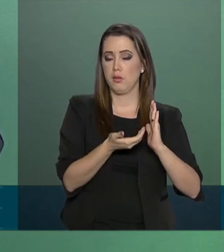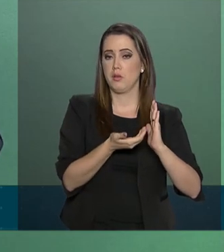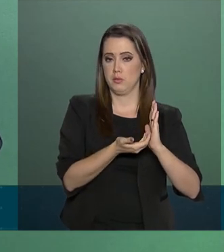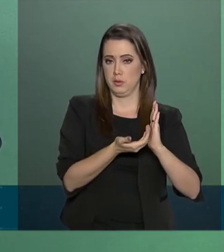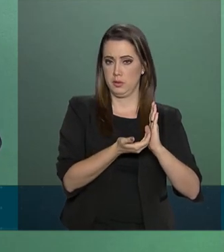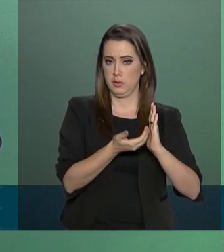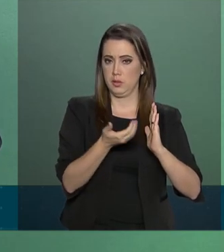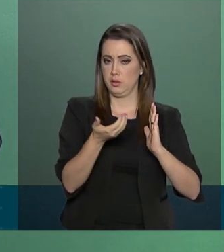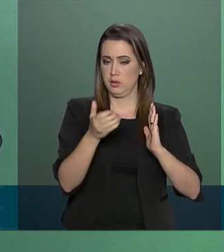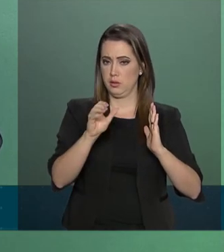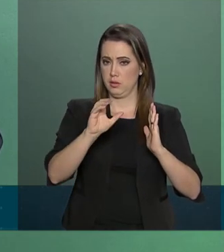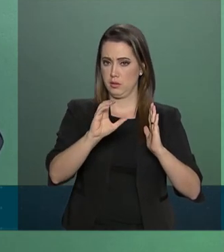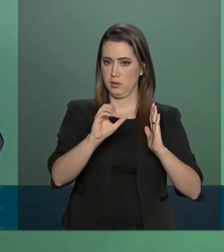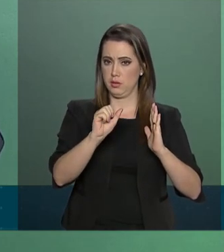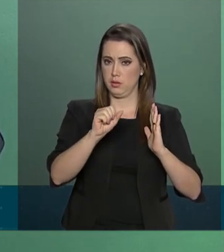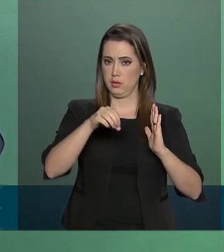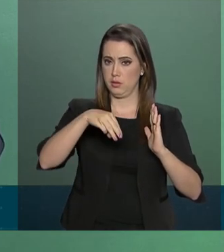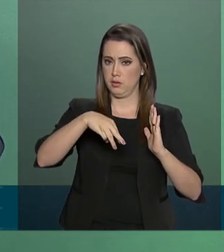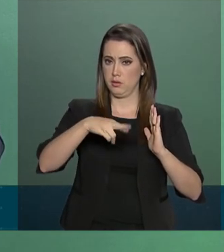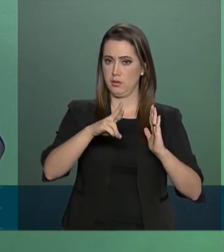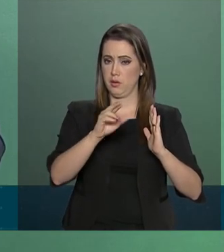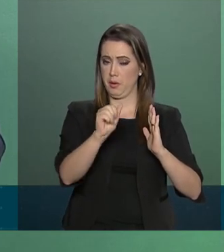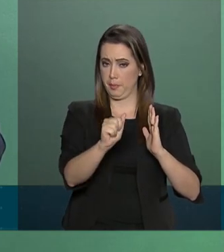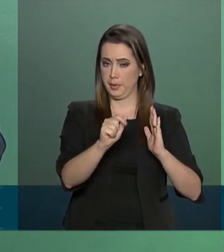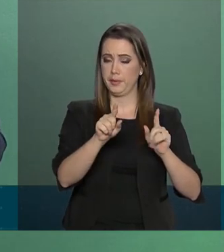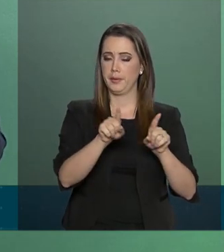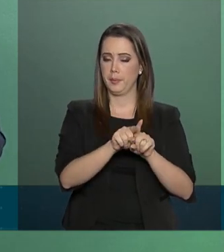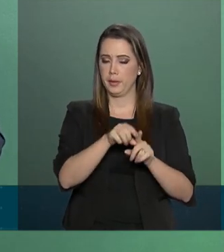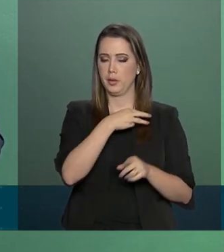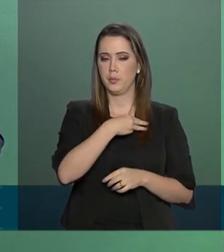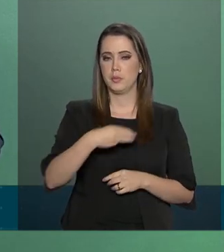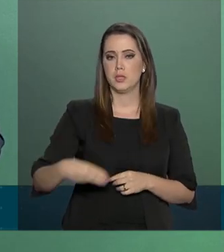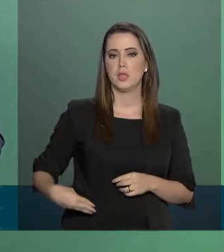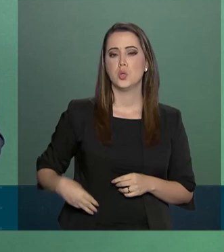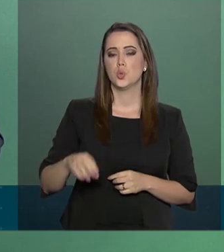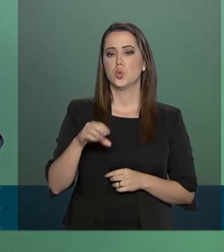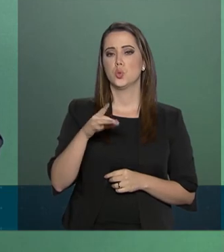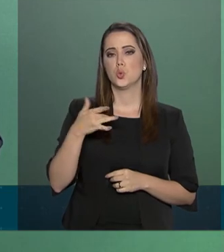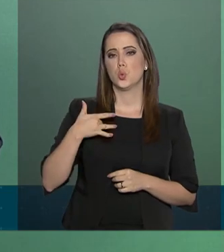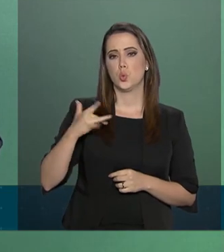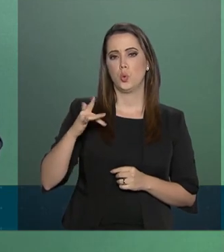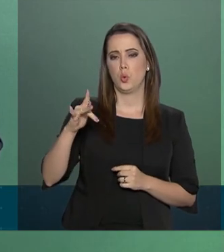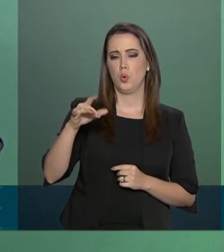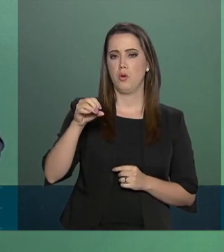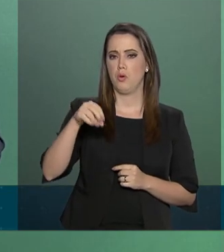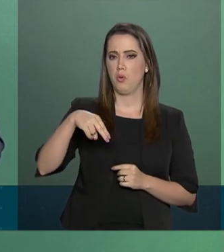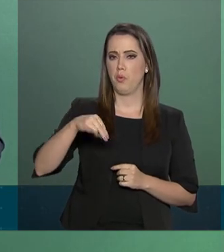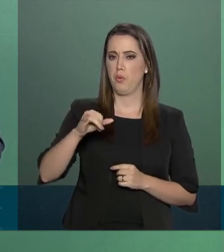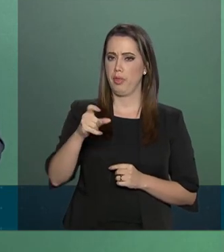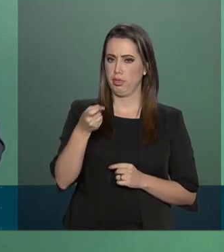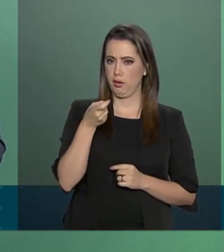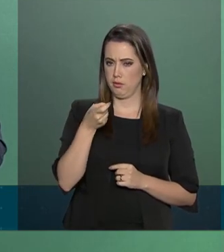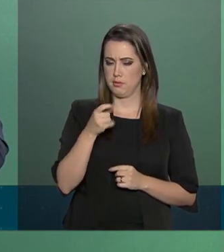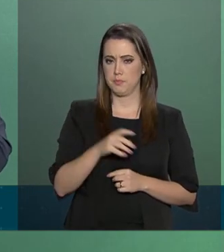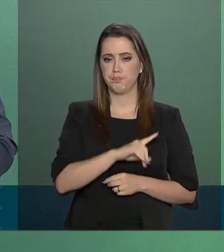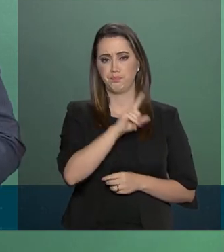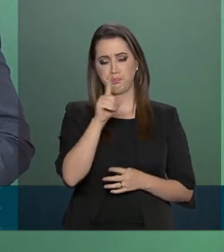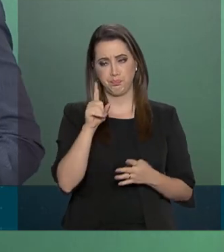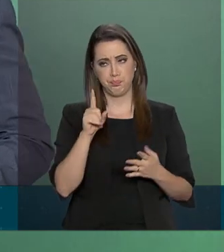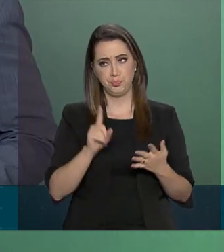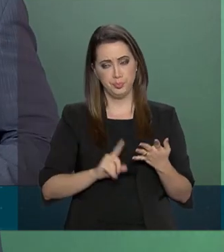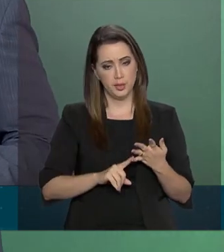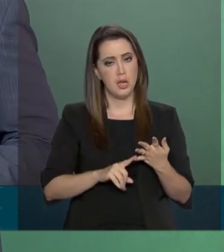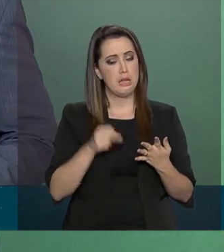Onyx Lorenzoni, chefe da Casa Civil, o senador Fernando Bezerra, que é do MDB de